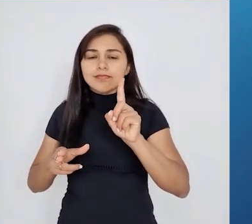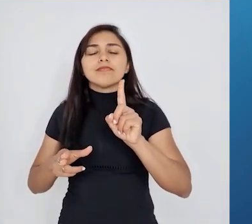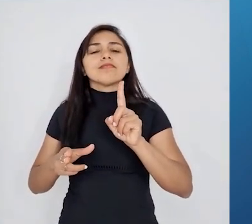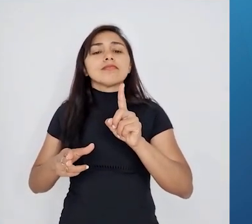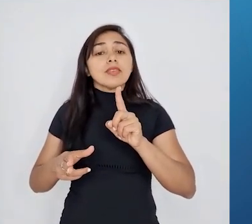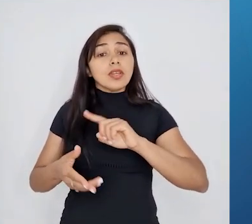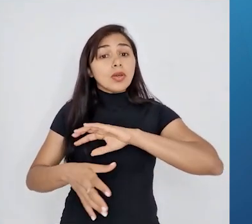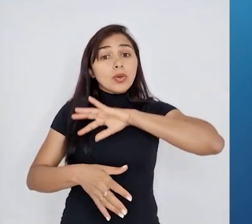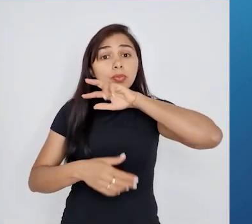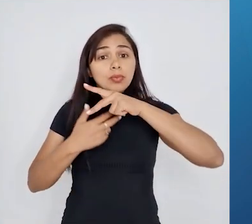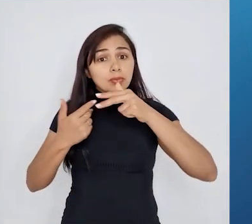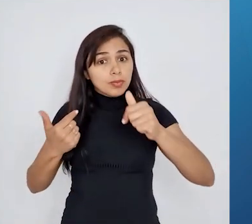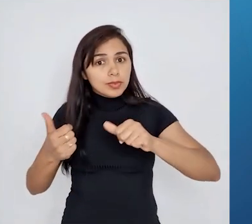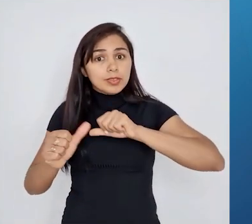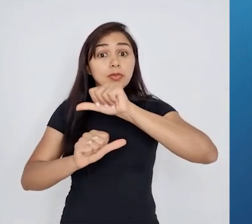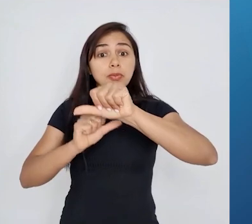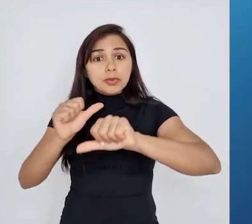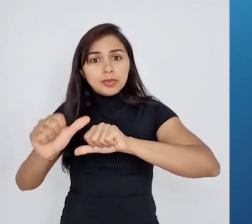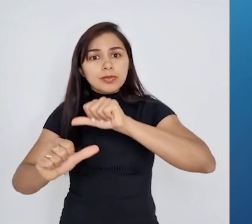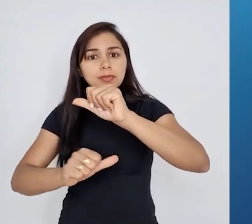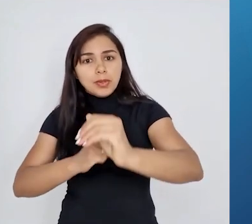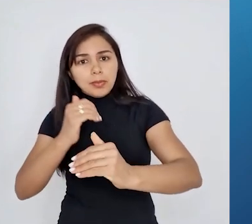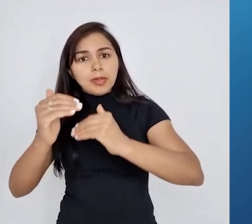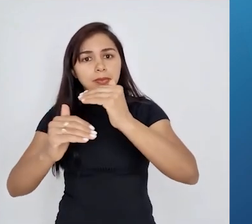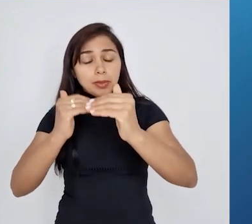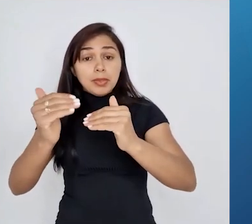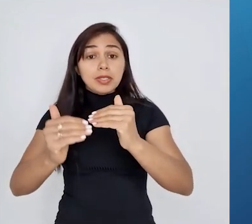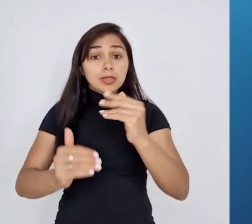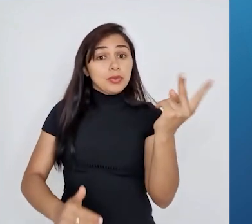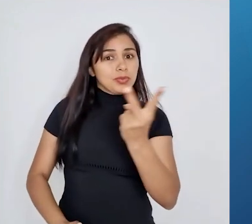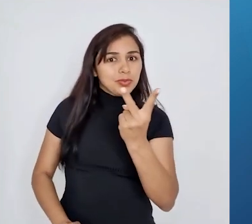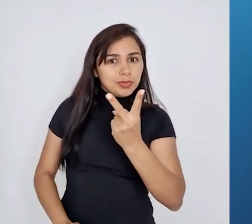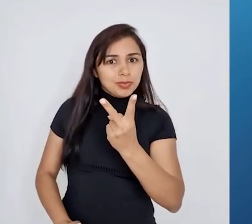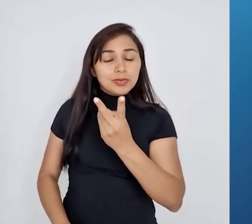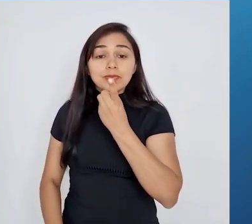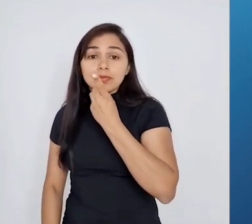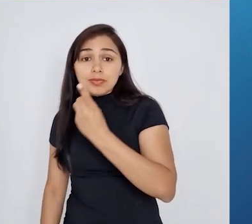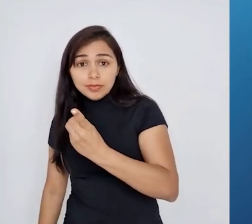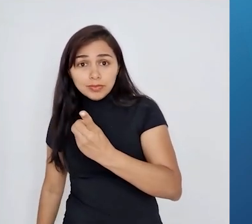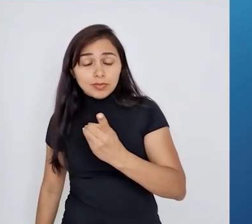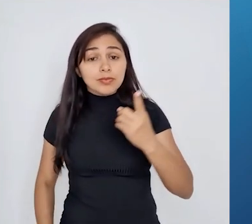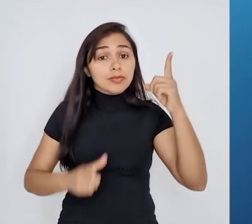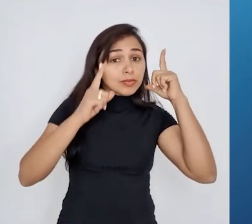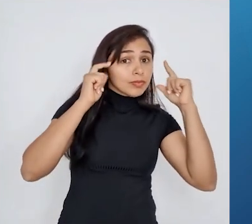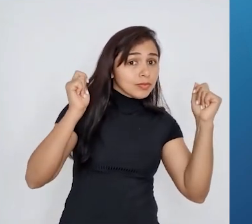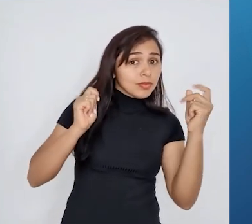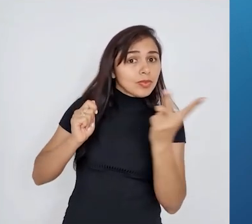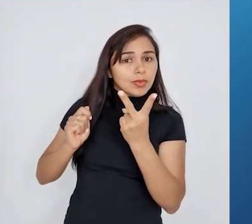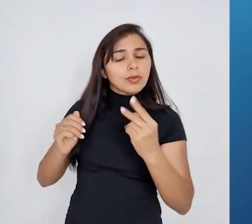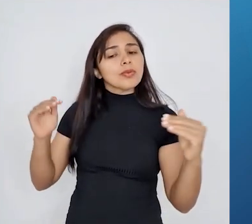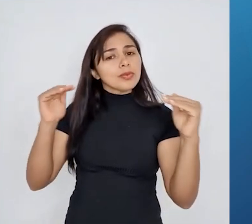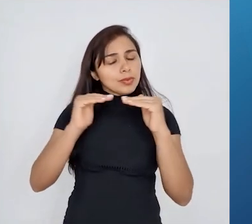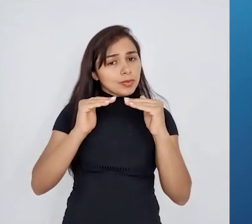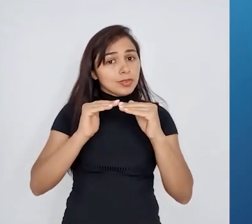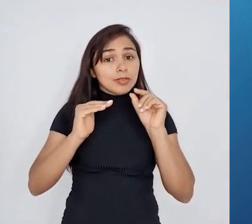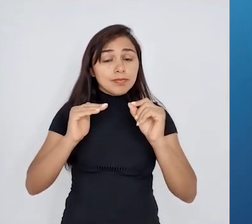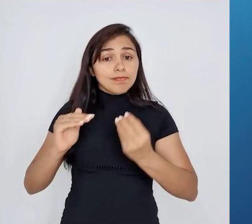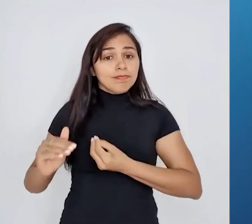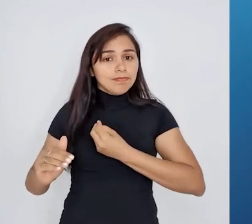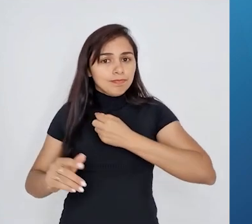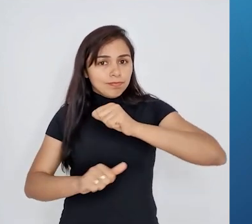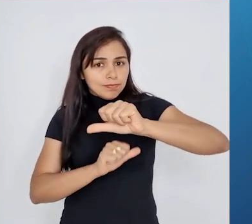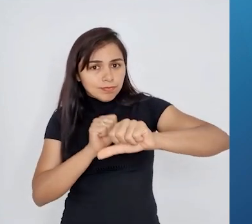Então, isso aqui é um ponto, digamos que, de concordância entre Charles Darwin e Lamarck. Em relação à diversidade de